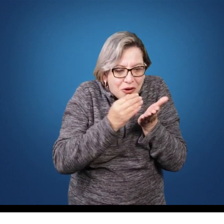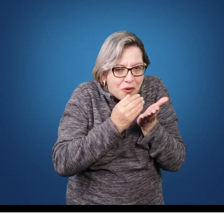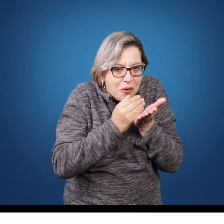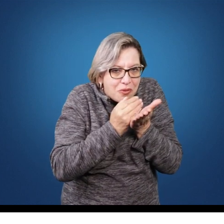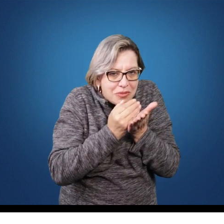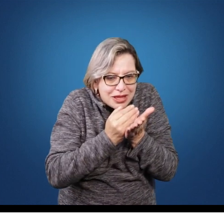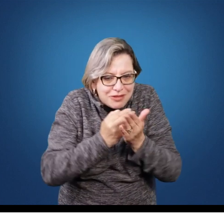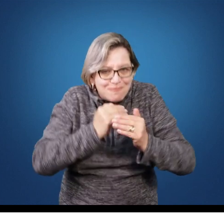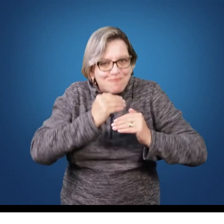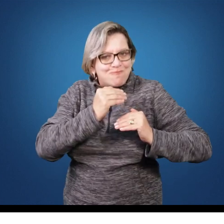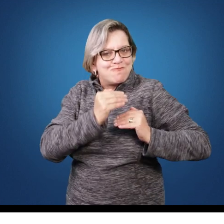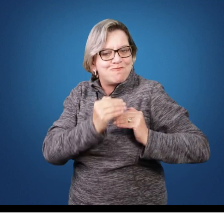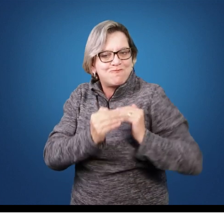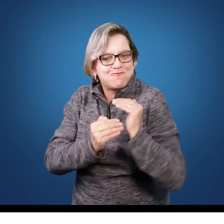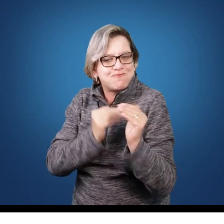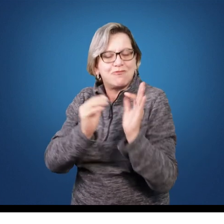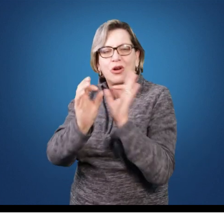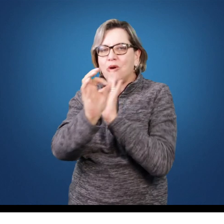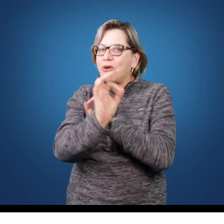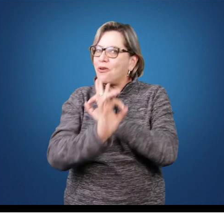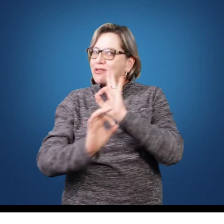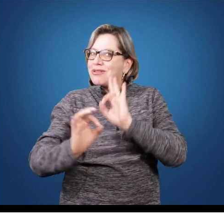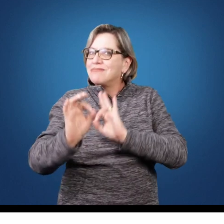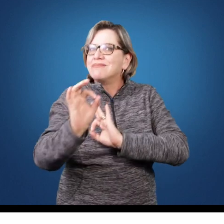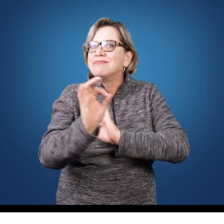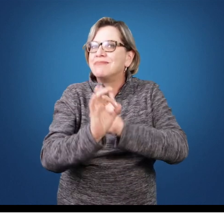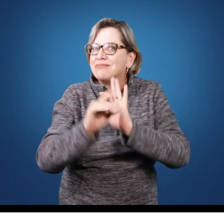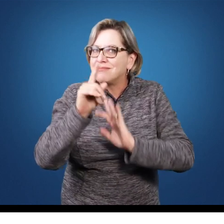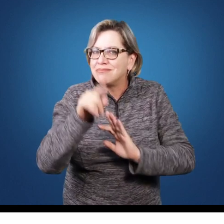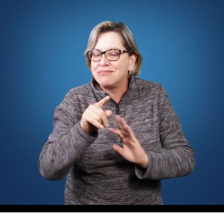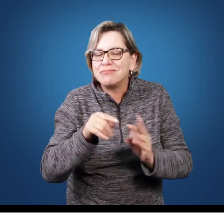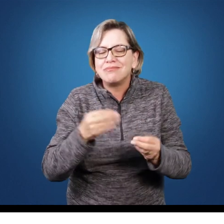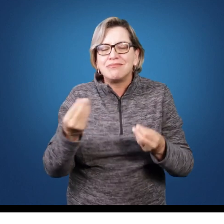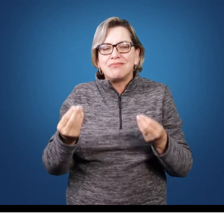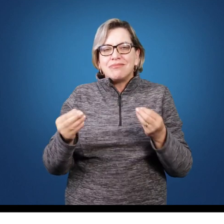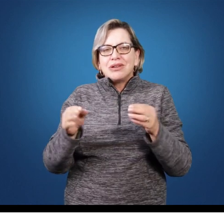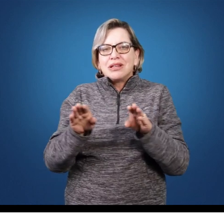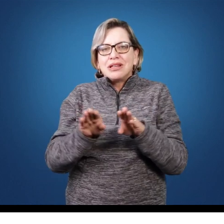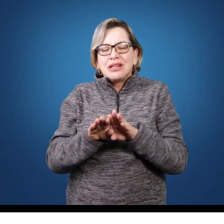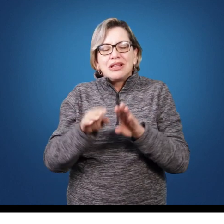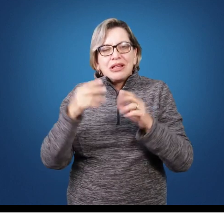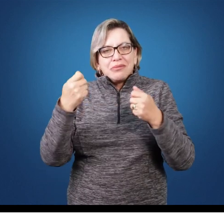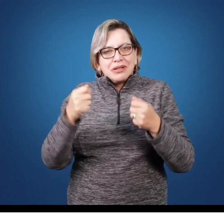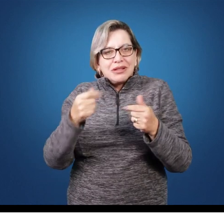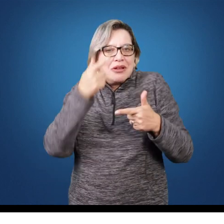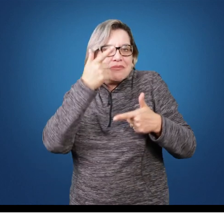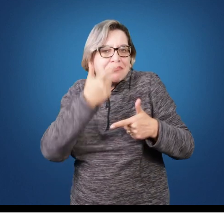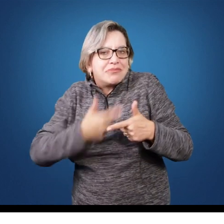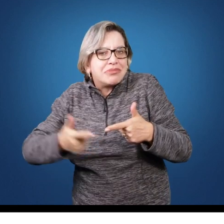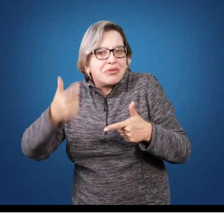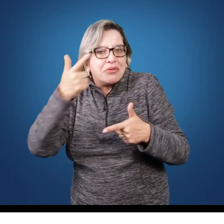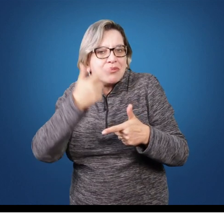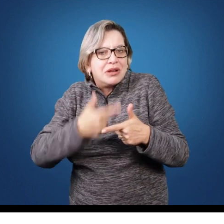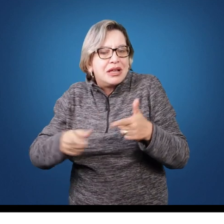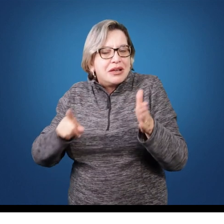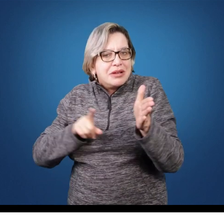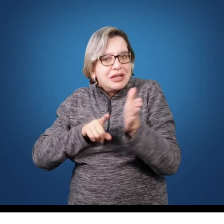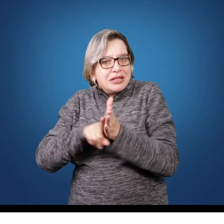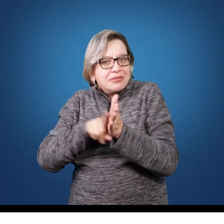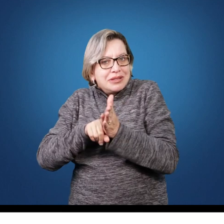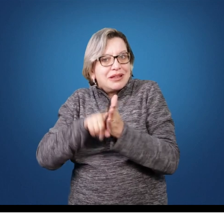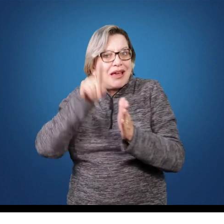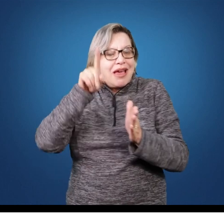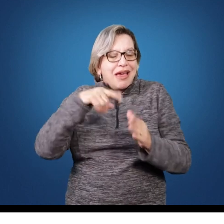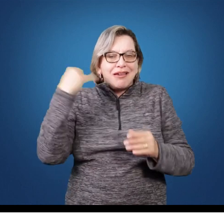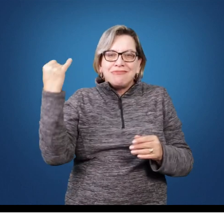processo sistematizado, organizado e o problema de pesquisa é o ponto chave